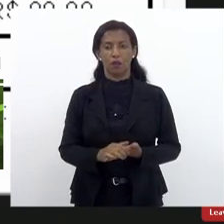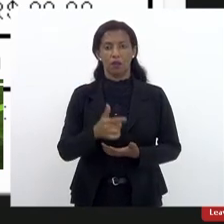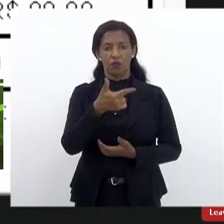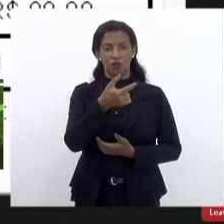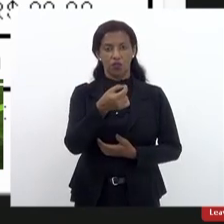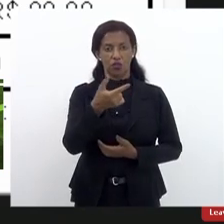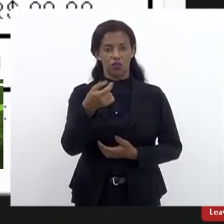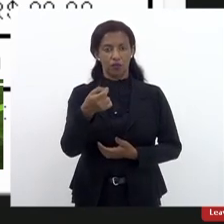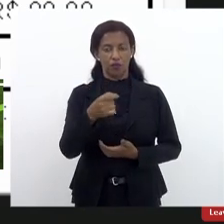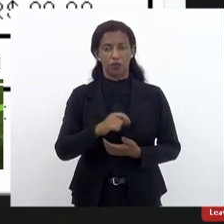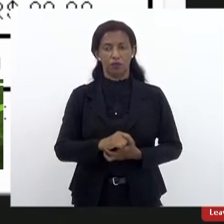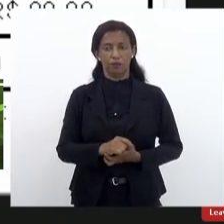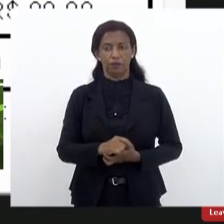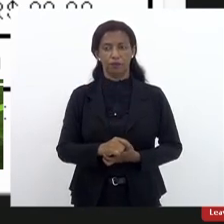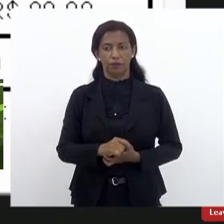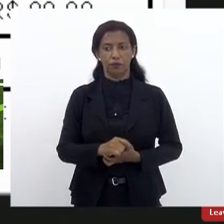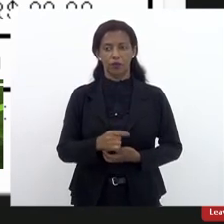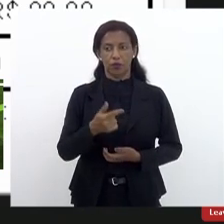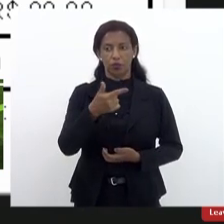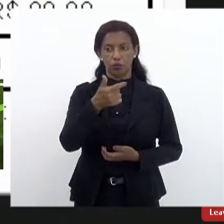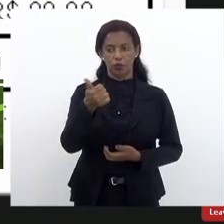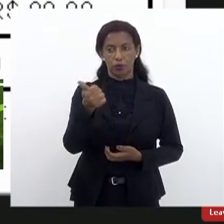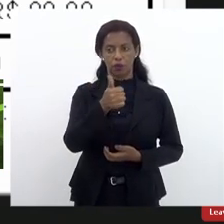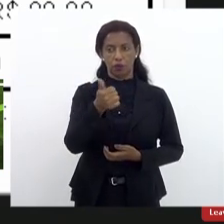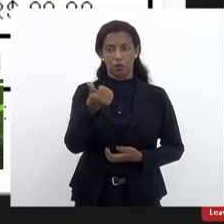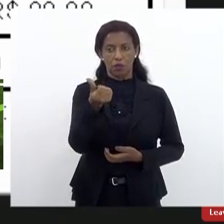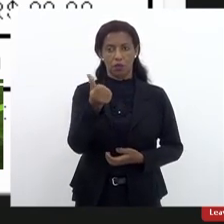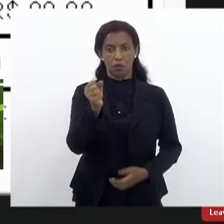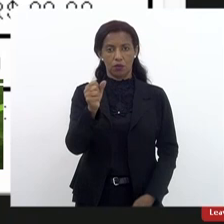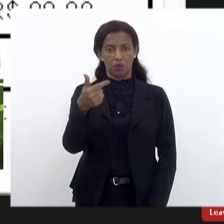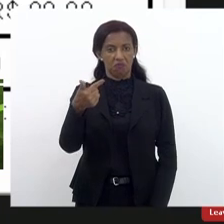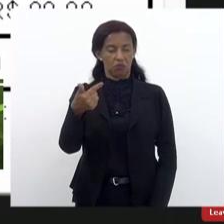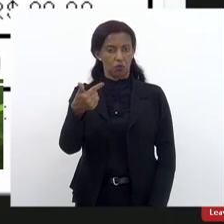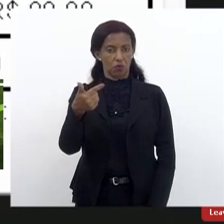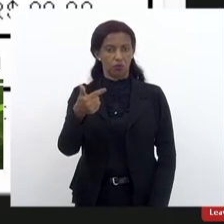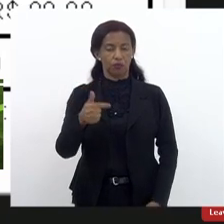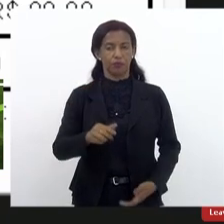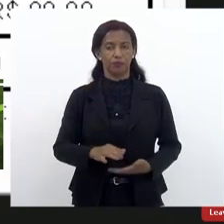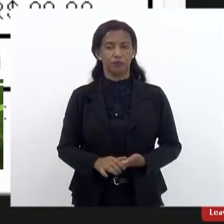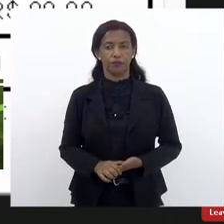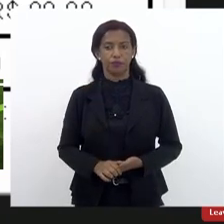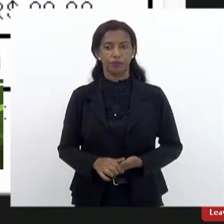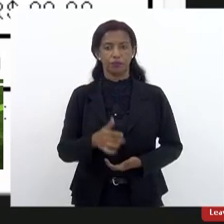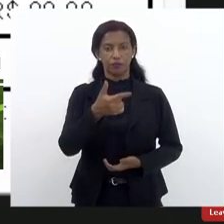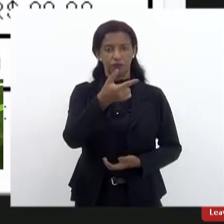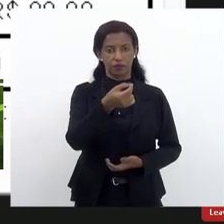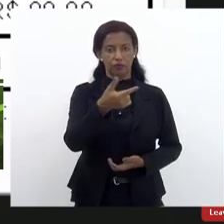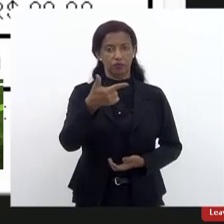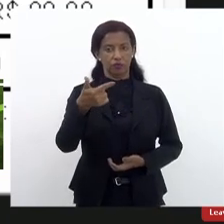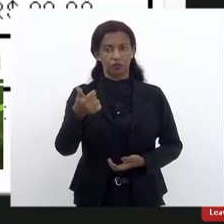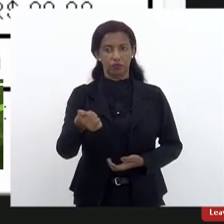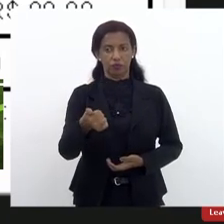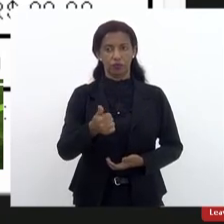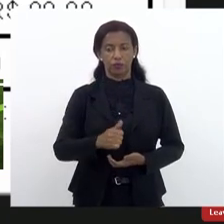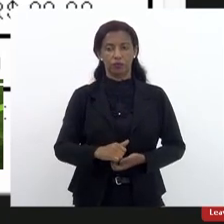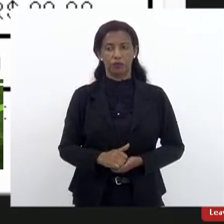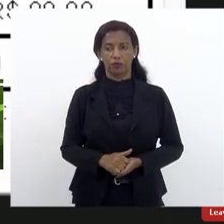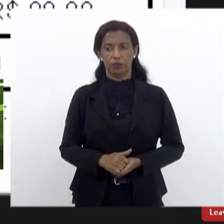2020, de R 211.682,00, também nenhum centavo foi executado. Em 2021,